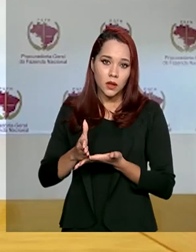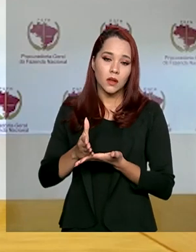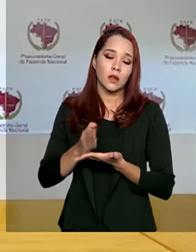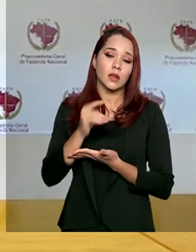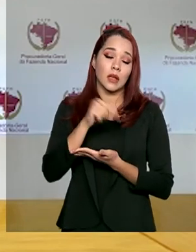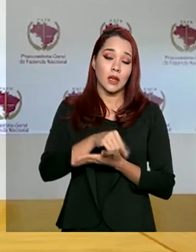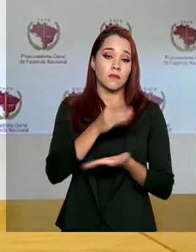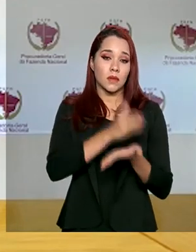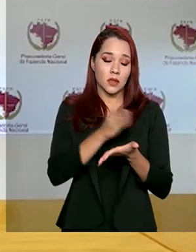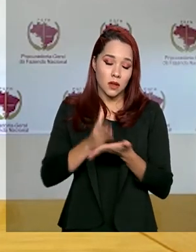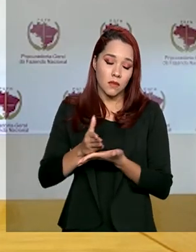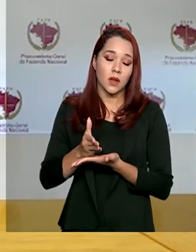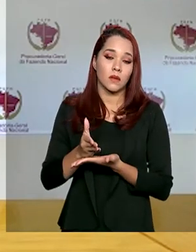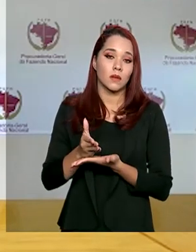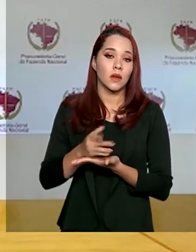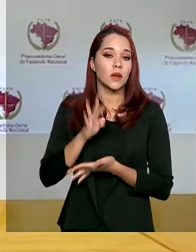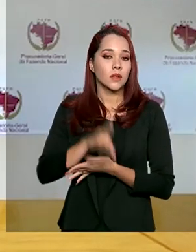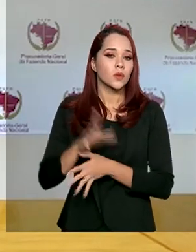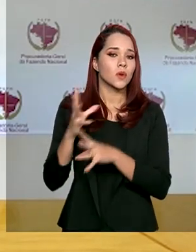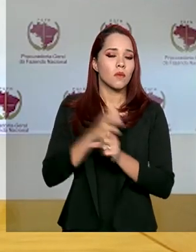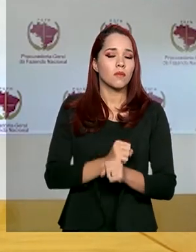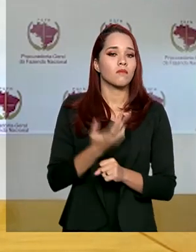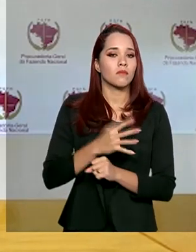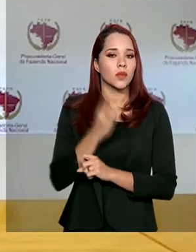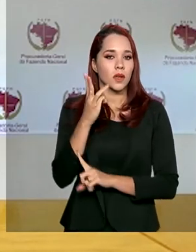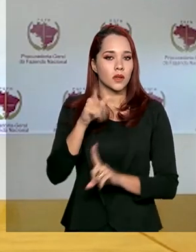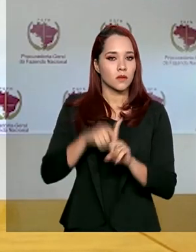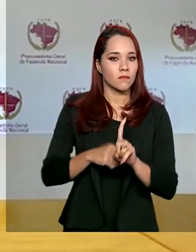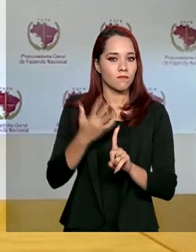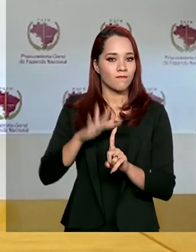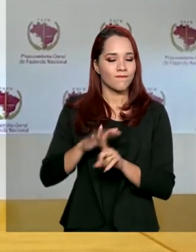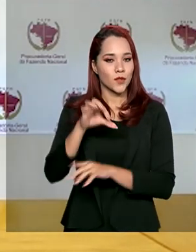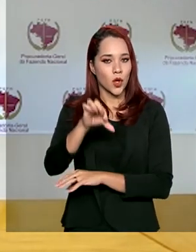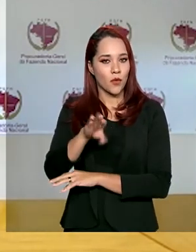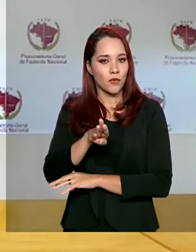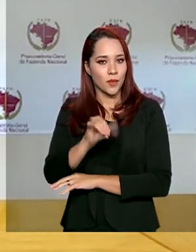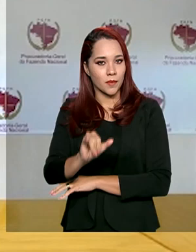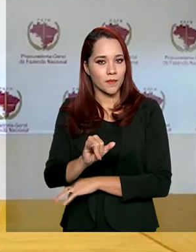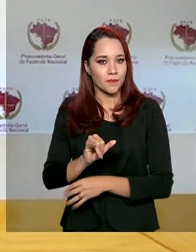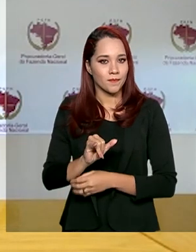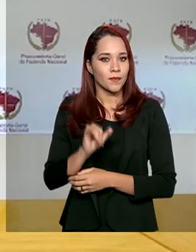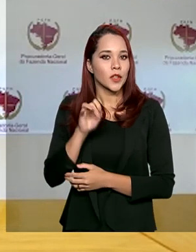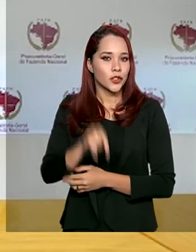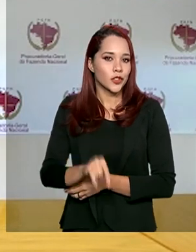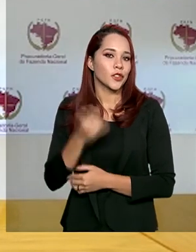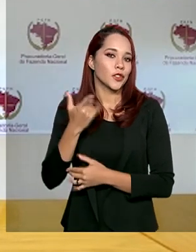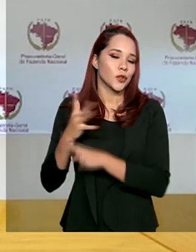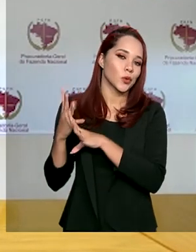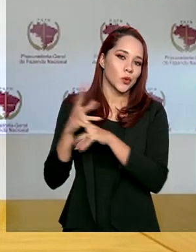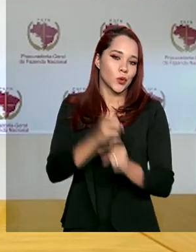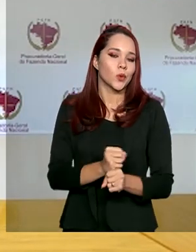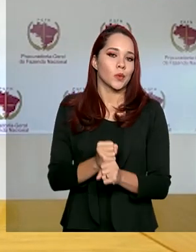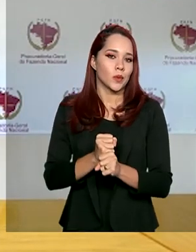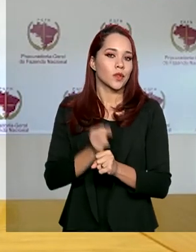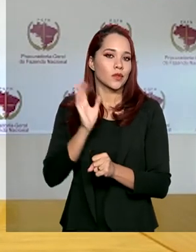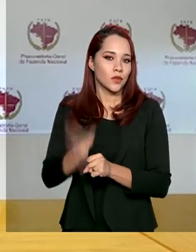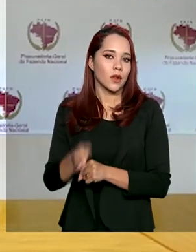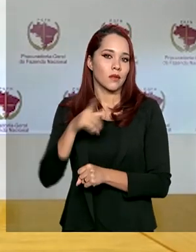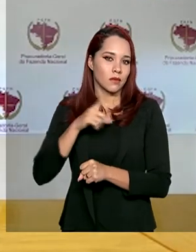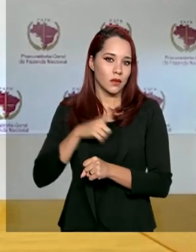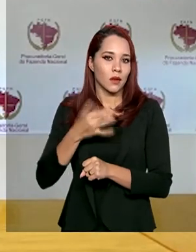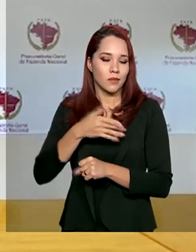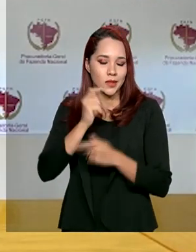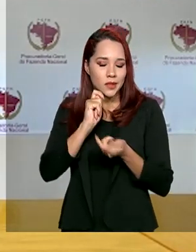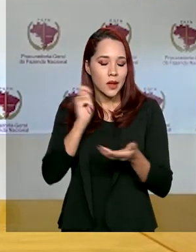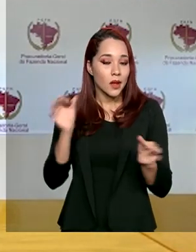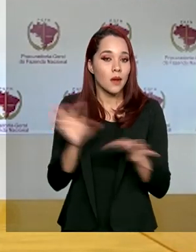parcelamentos giram em torno disso, totalizando os três meses aproximadamente R 9 bilhões do montante estimado, que ainda serão